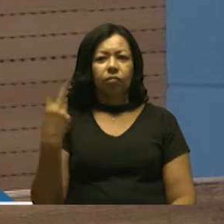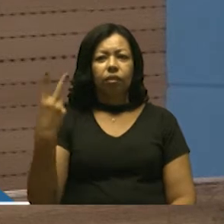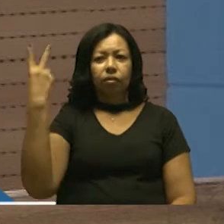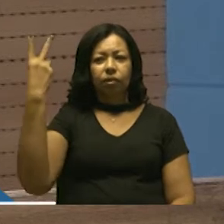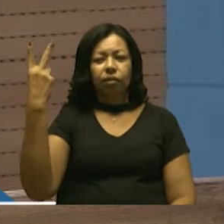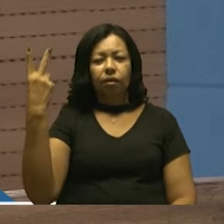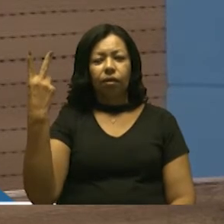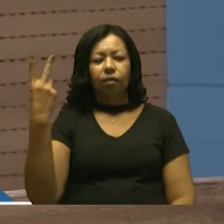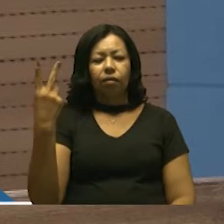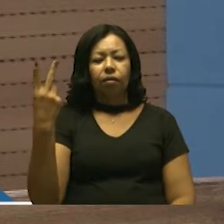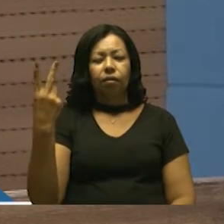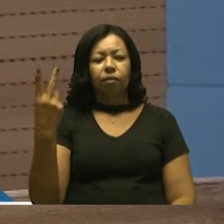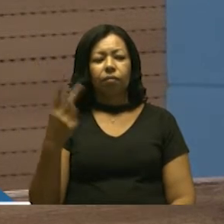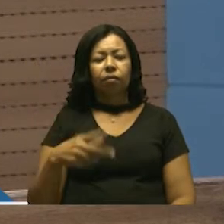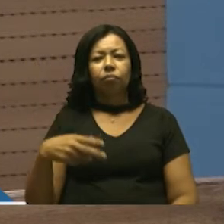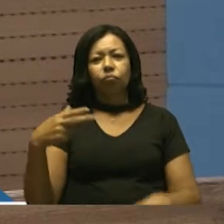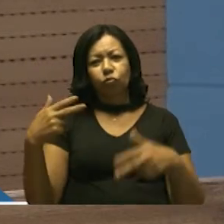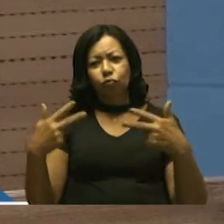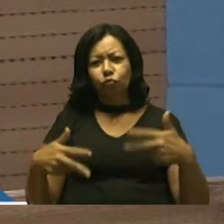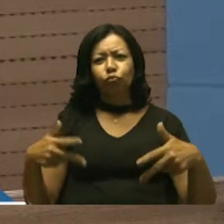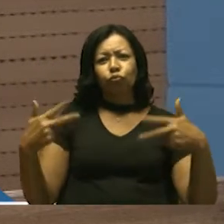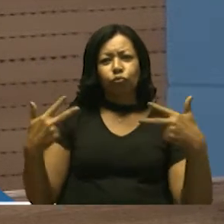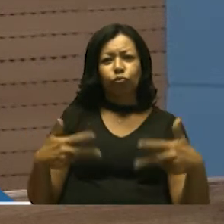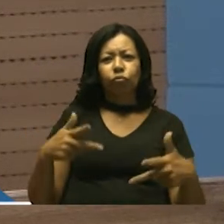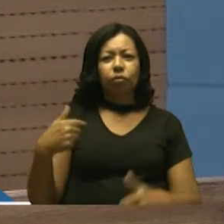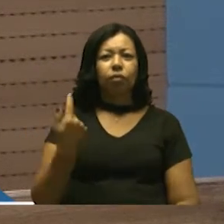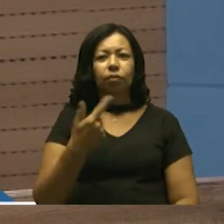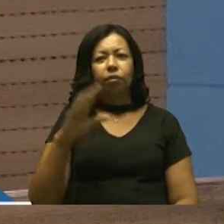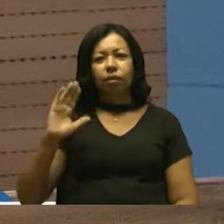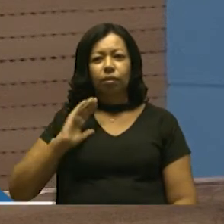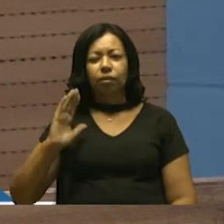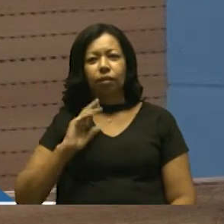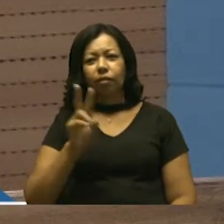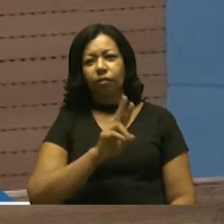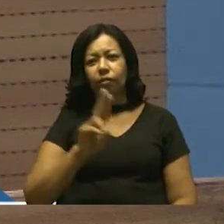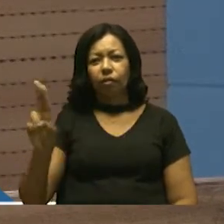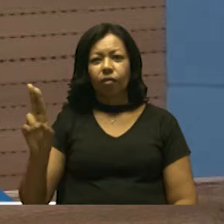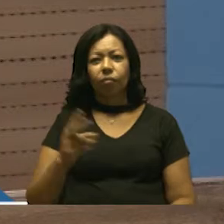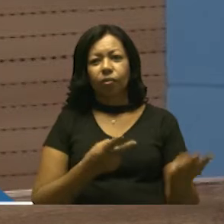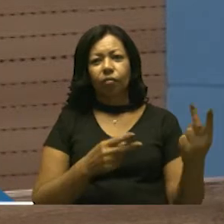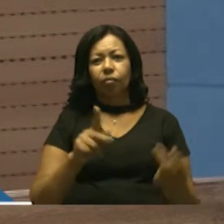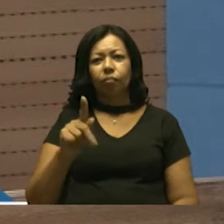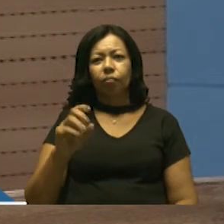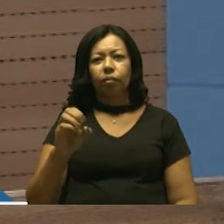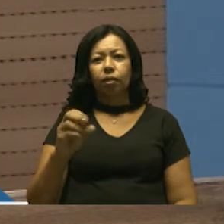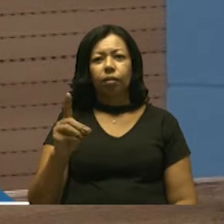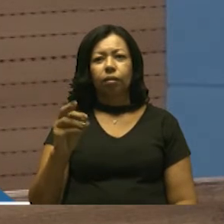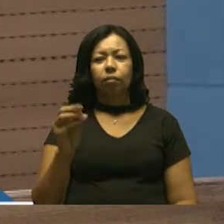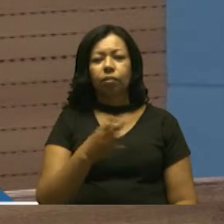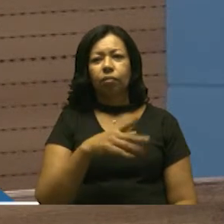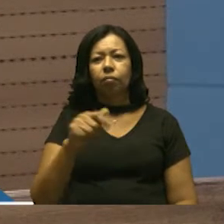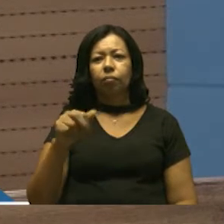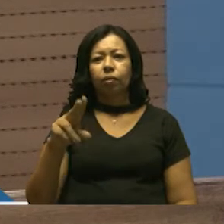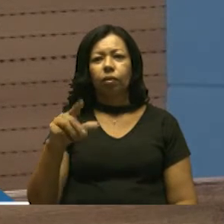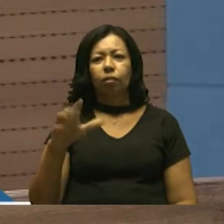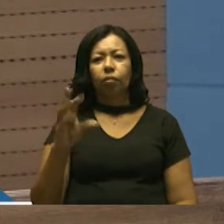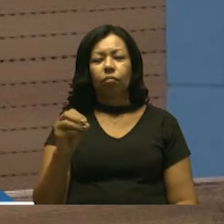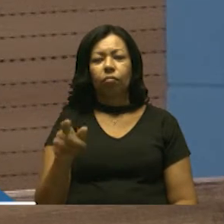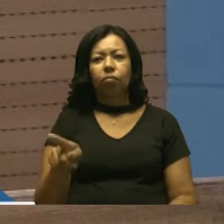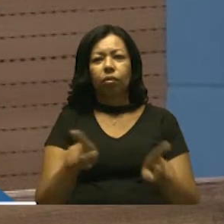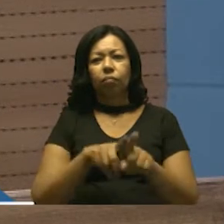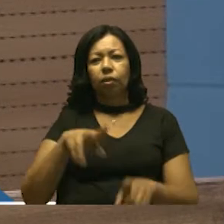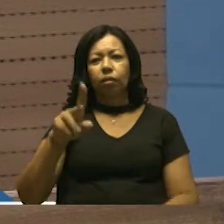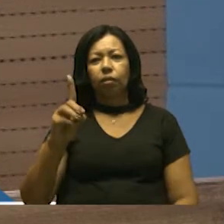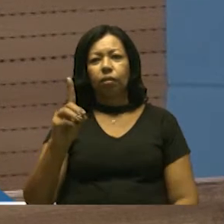ainda mais o hip hop na nossa cidade. nomes como Pedro Paulo, como Dani Buru, como